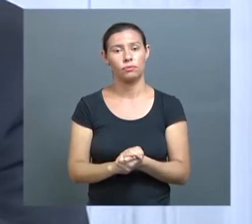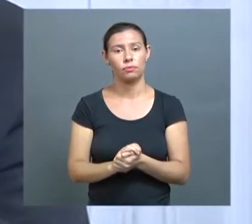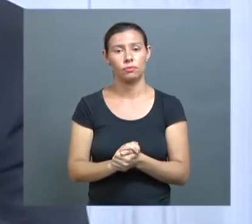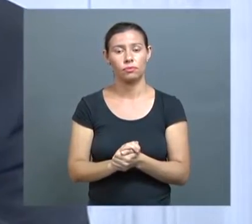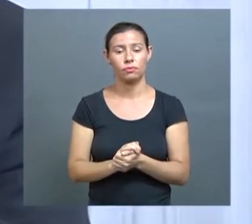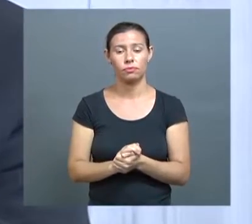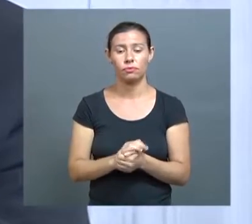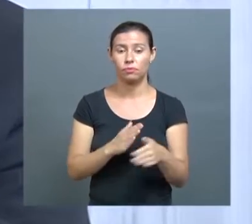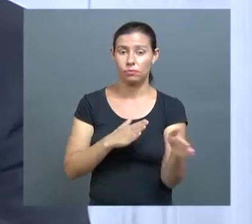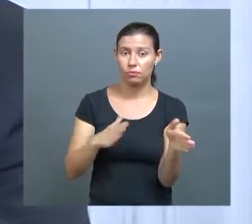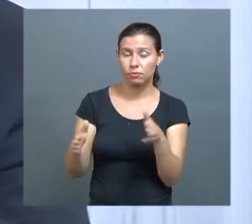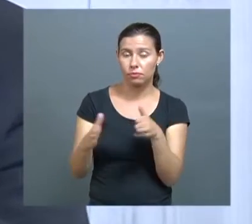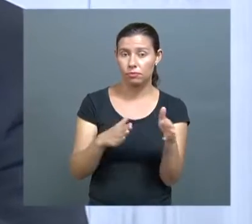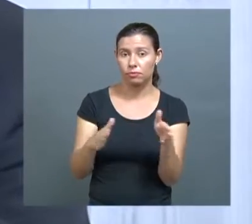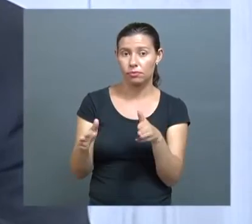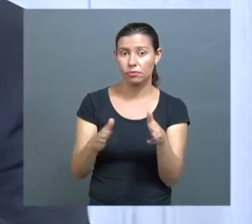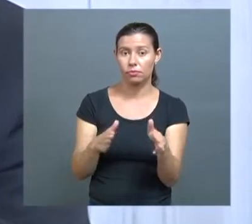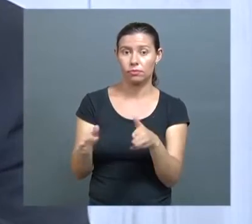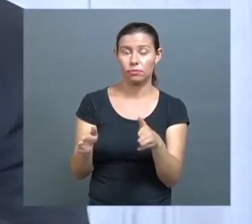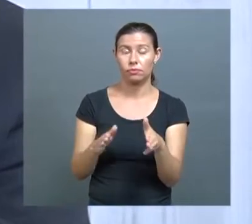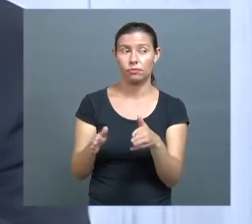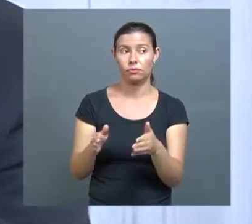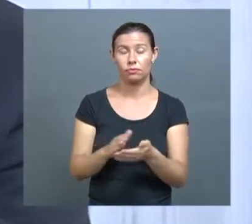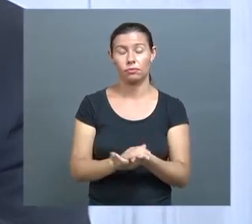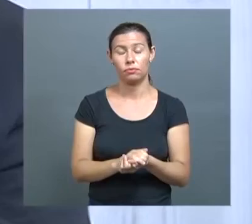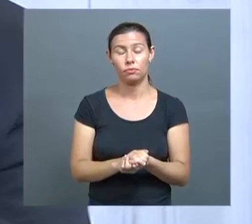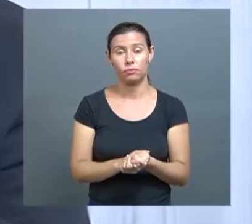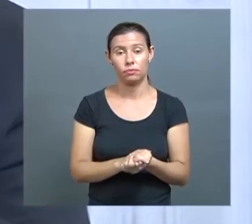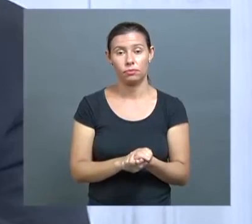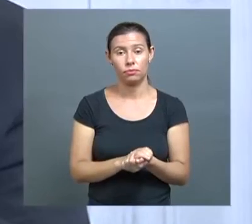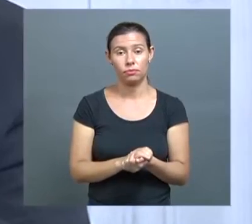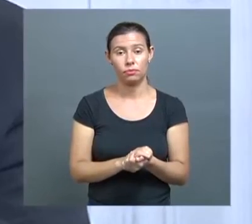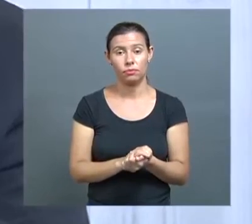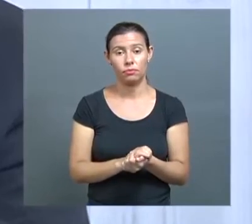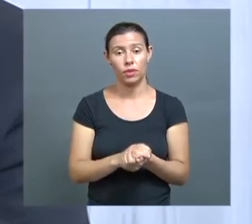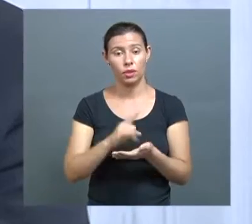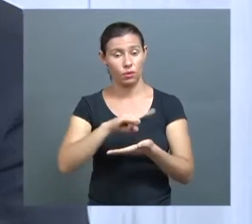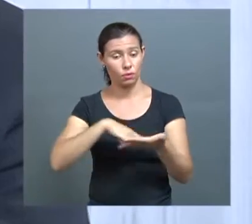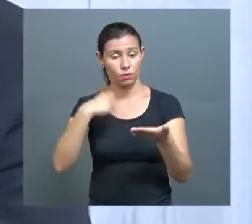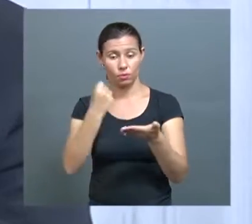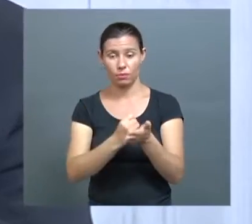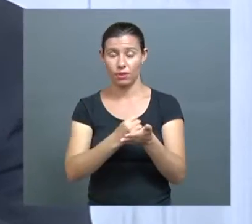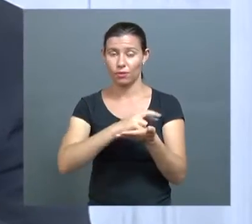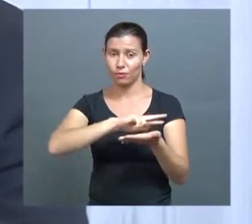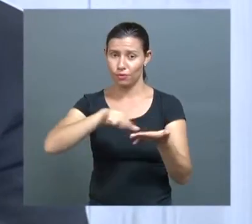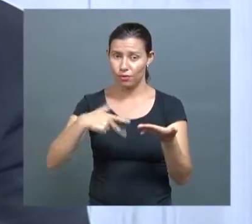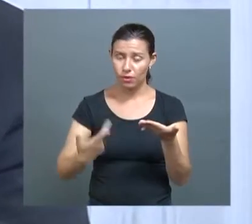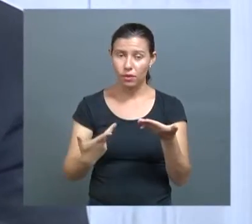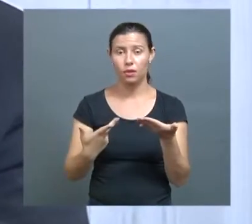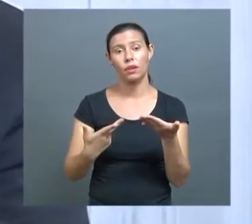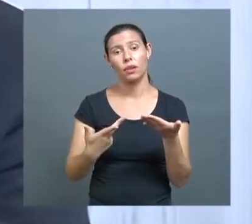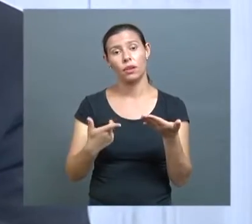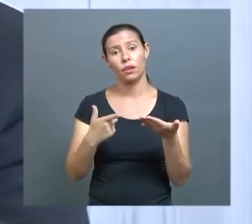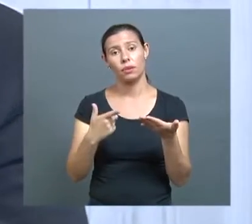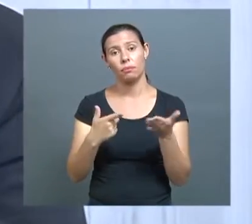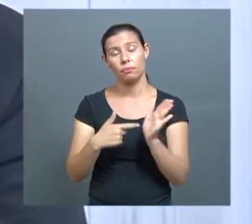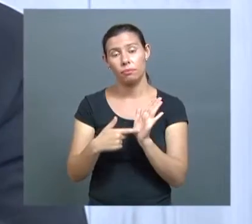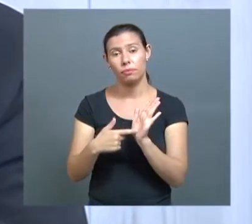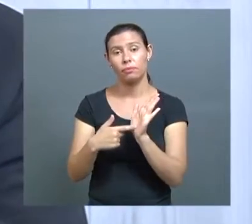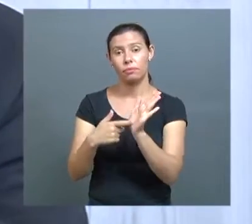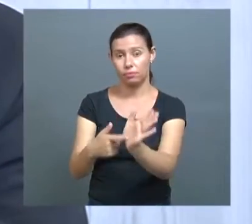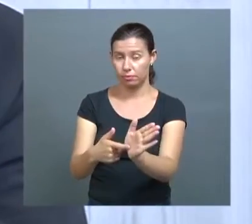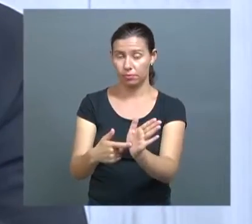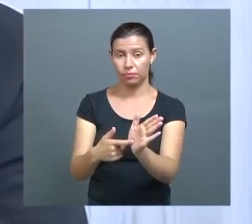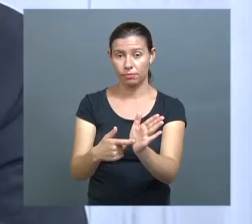desse tempo, uma série de envios de documentos, né? Para subsidiar a diretoria,